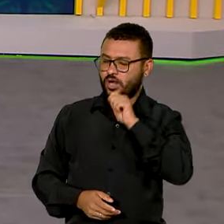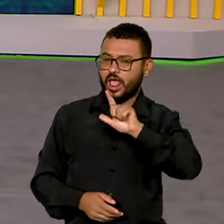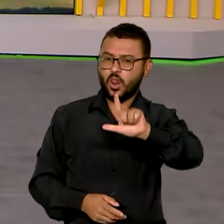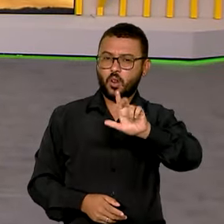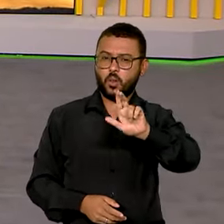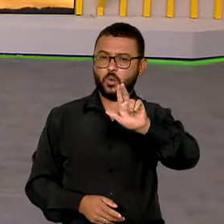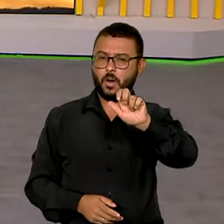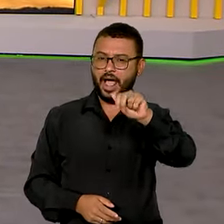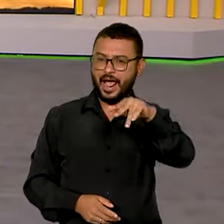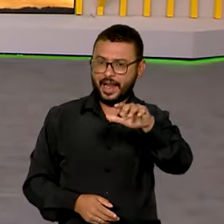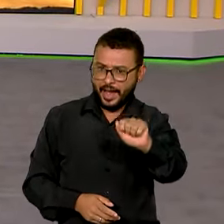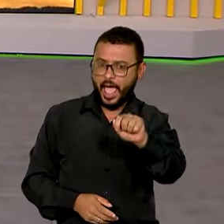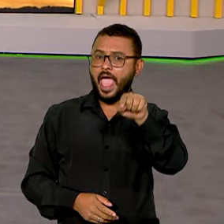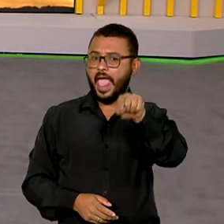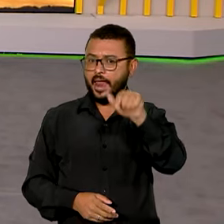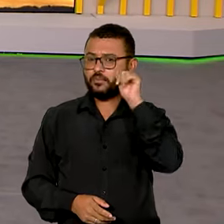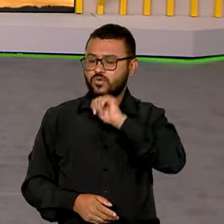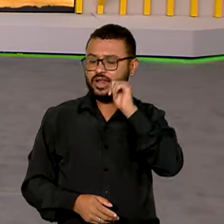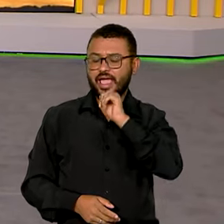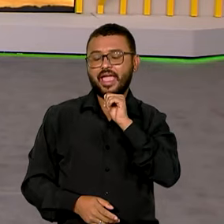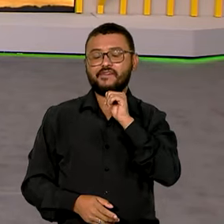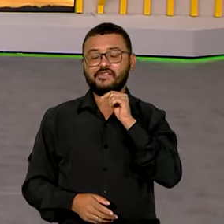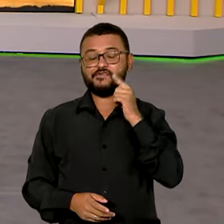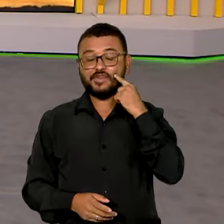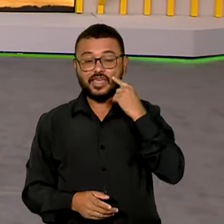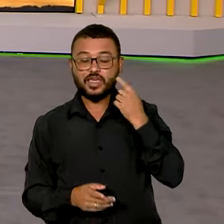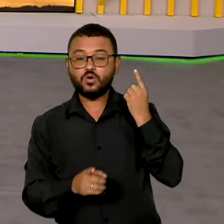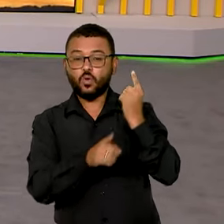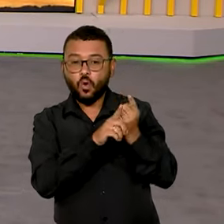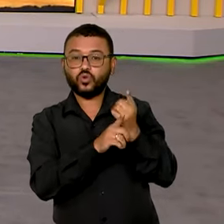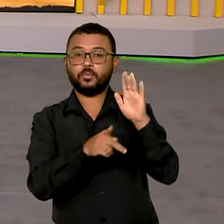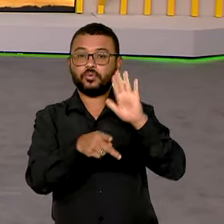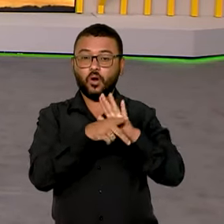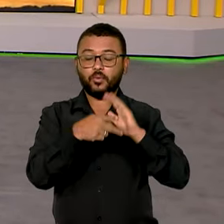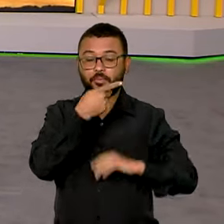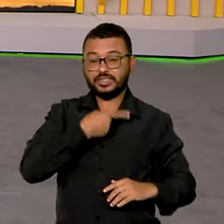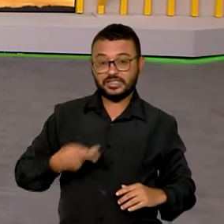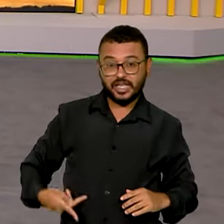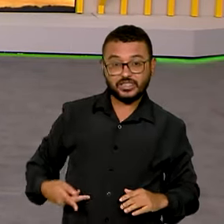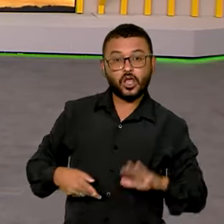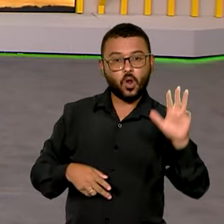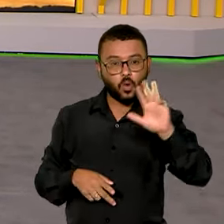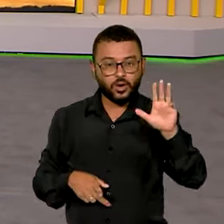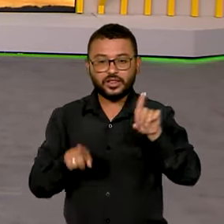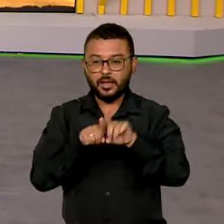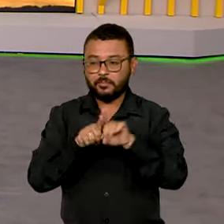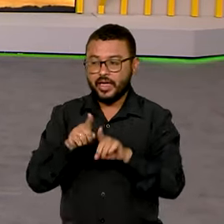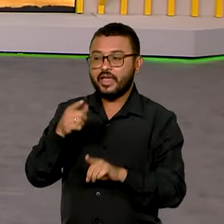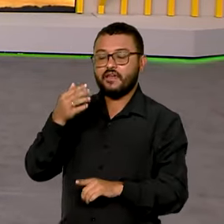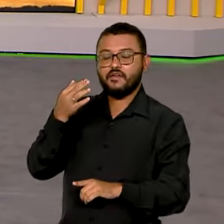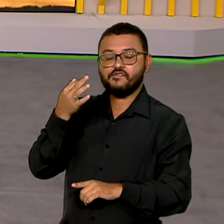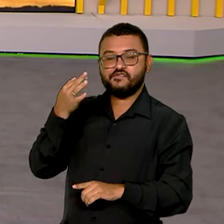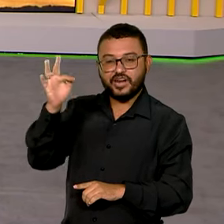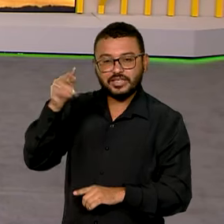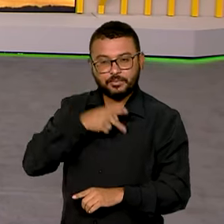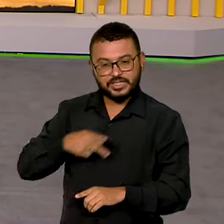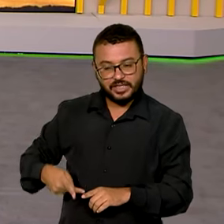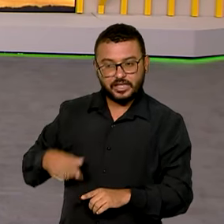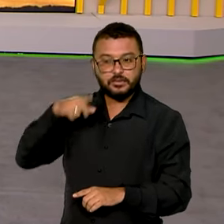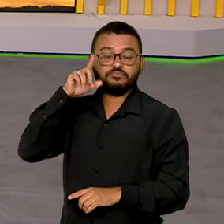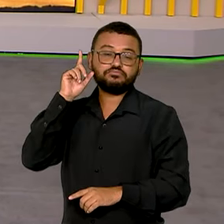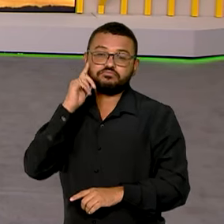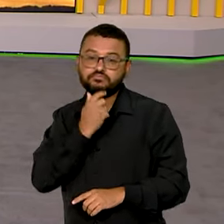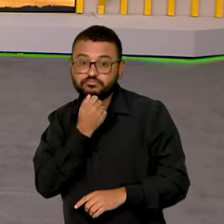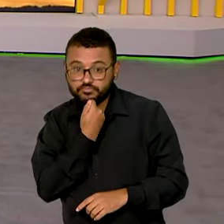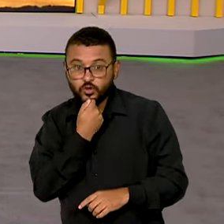Karen. Ela acompanhou o encontro entre o presidente Lula e Emmanuel Macron, presidente da França. Os dois anunciaram